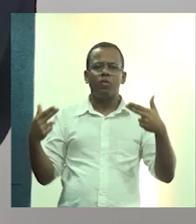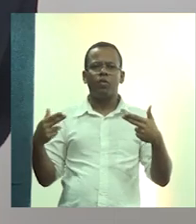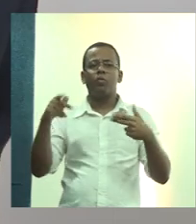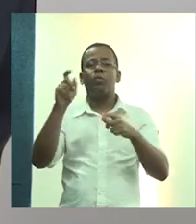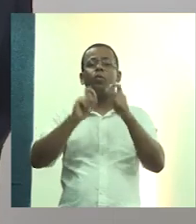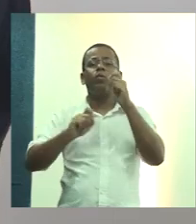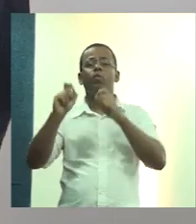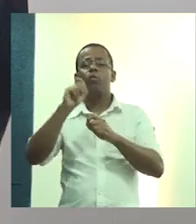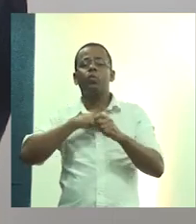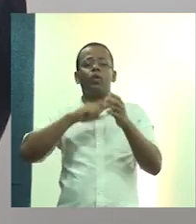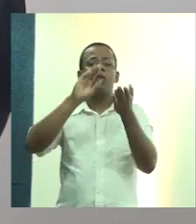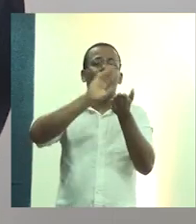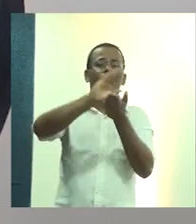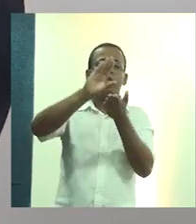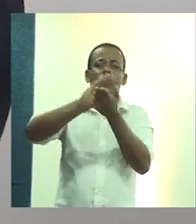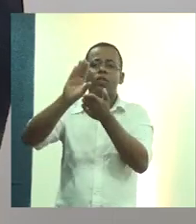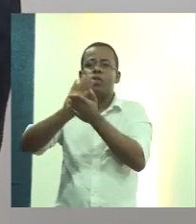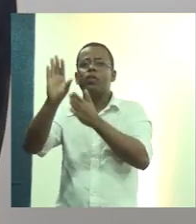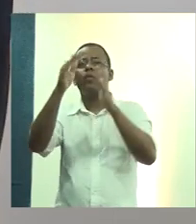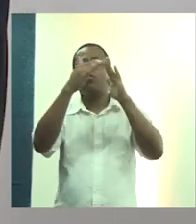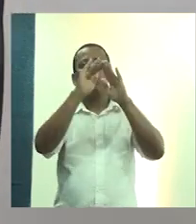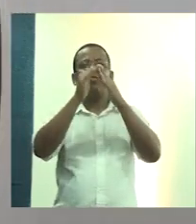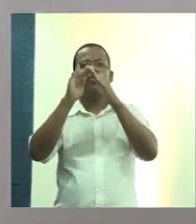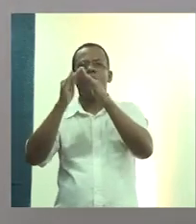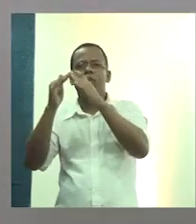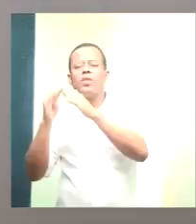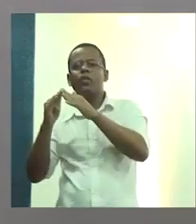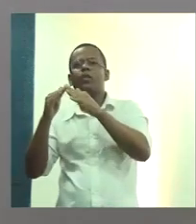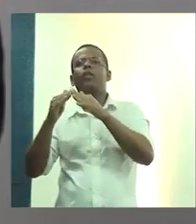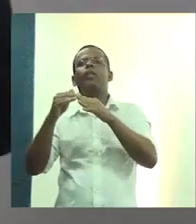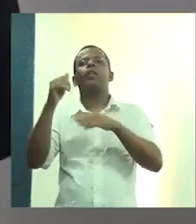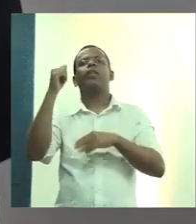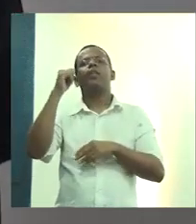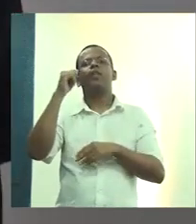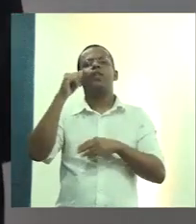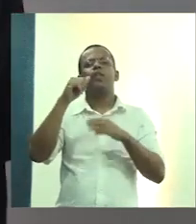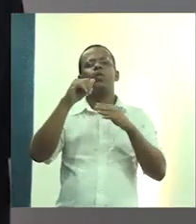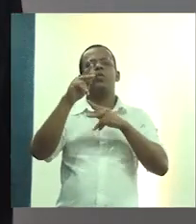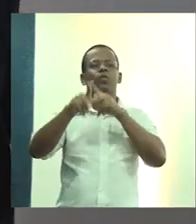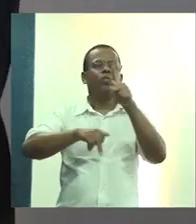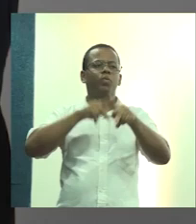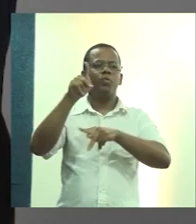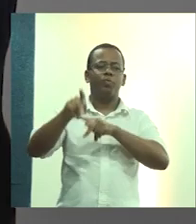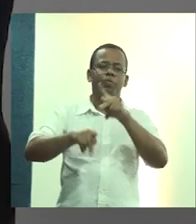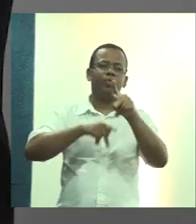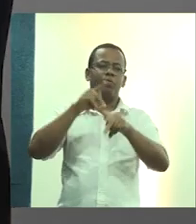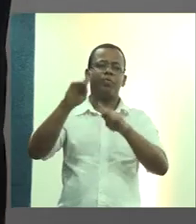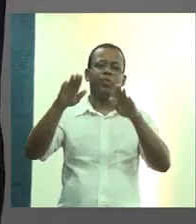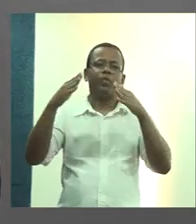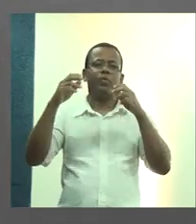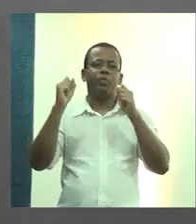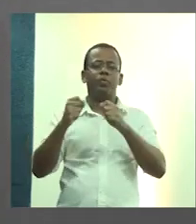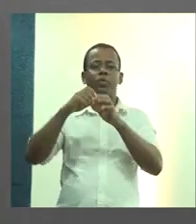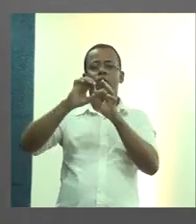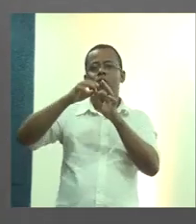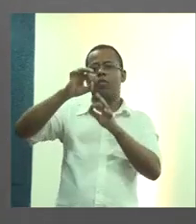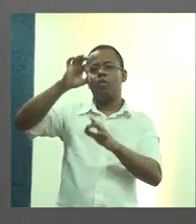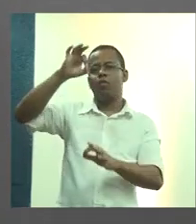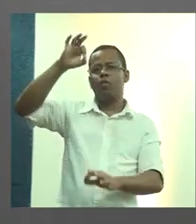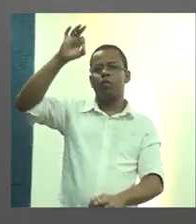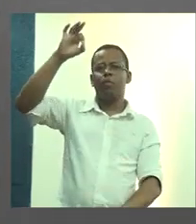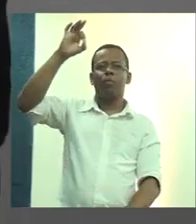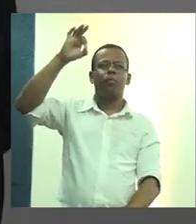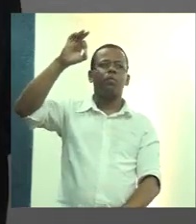para financiar a habitação, as melhorias habitacionais. Então, poderia me estender um pouco mais na situação de Cachos do Sul,